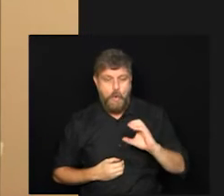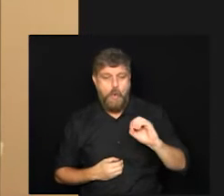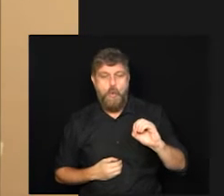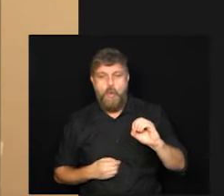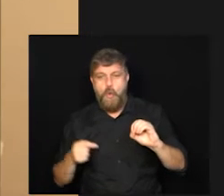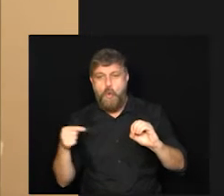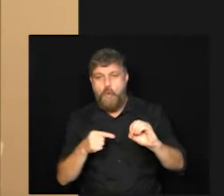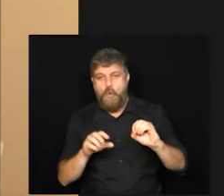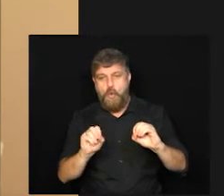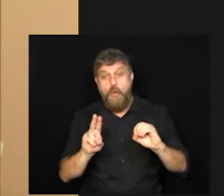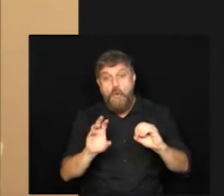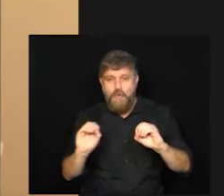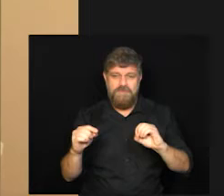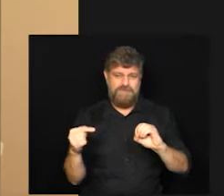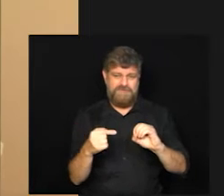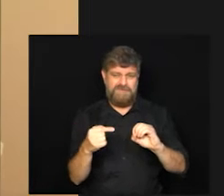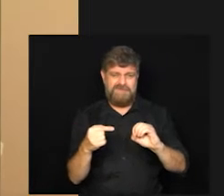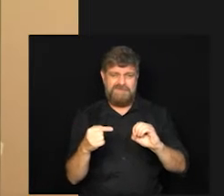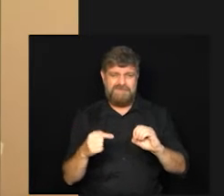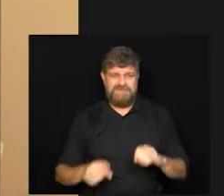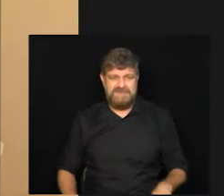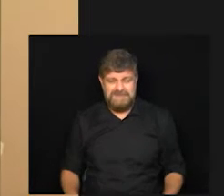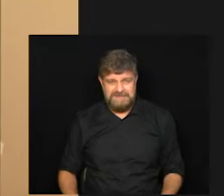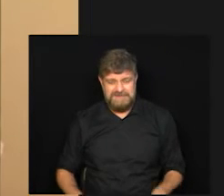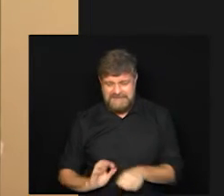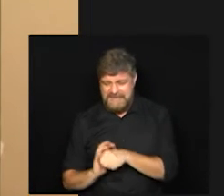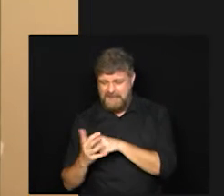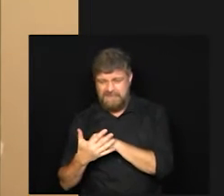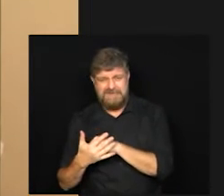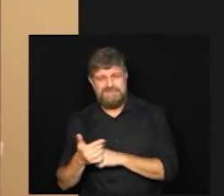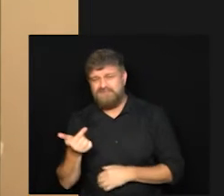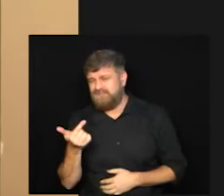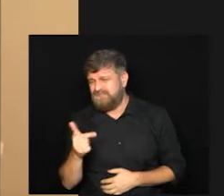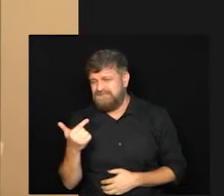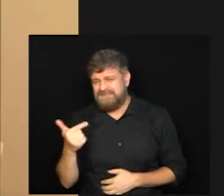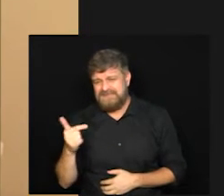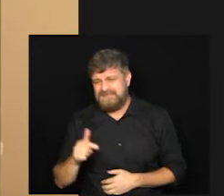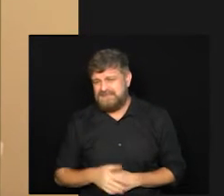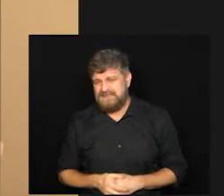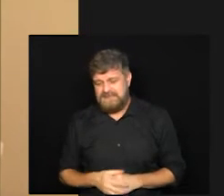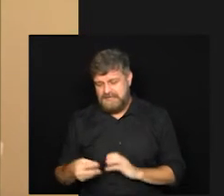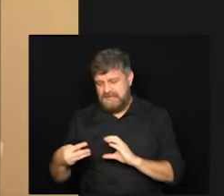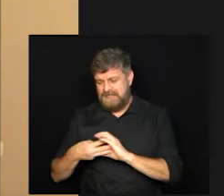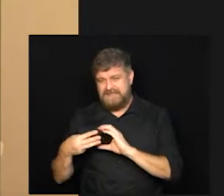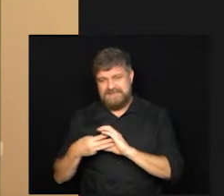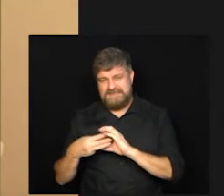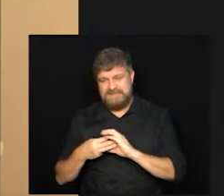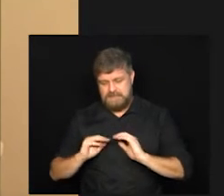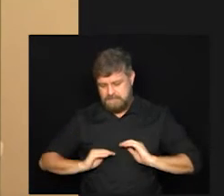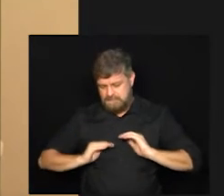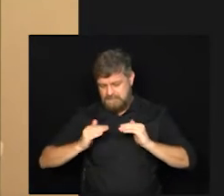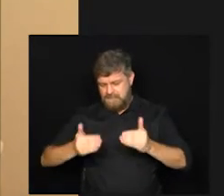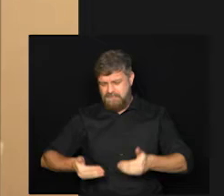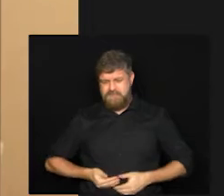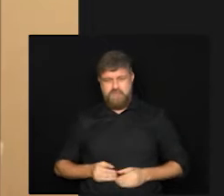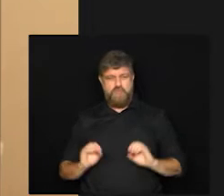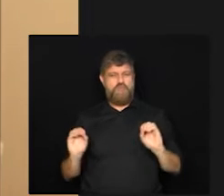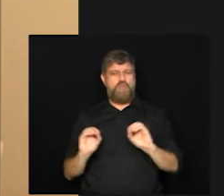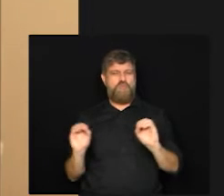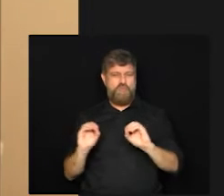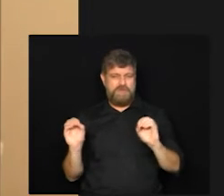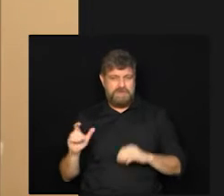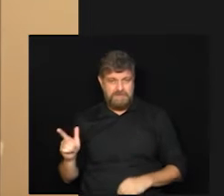mas essas das coronavírus elas não são feitas por nenhumas células embrionárias o vírus ele é replicado